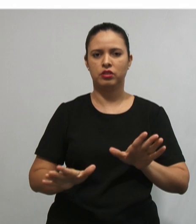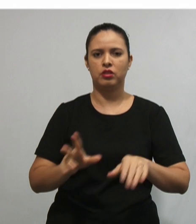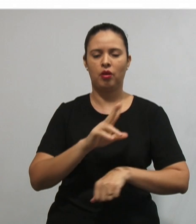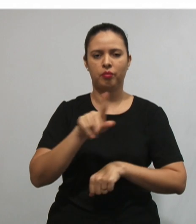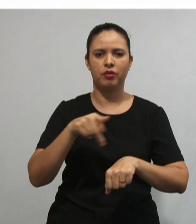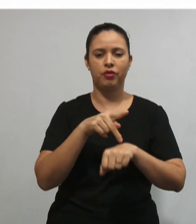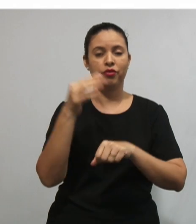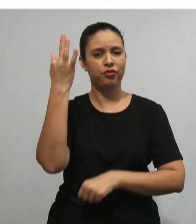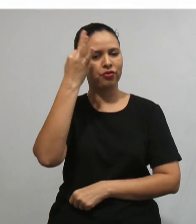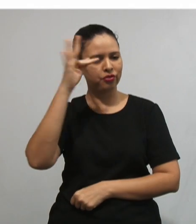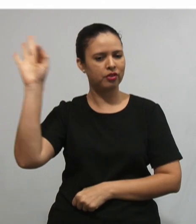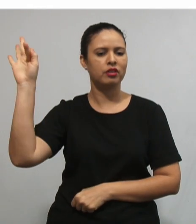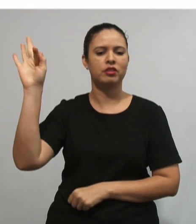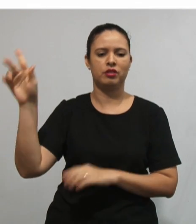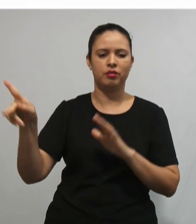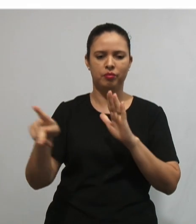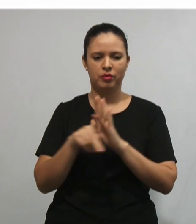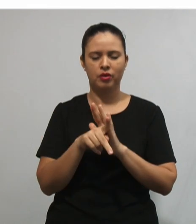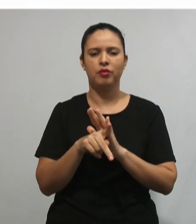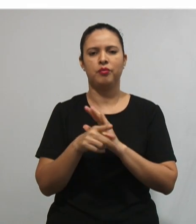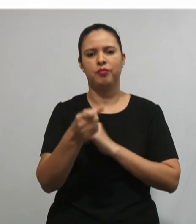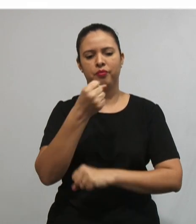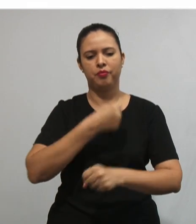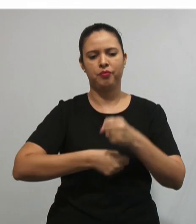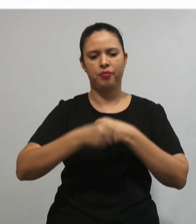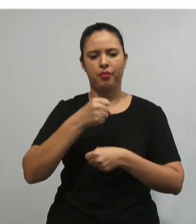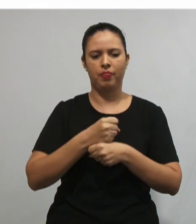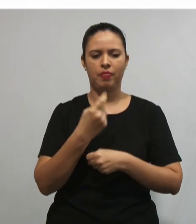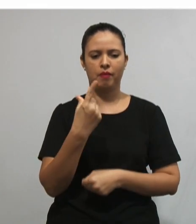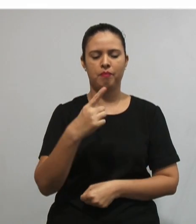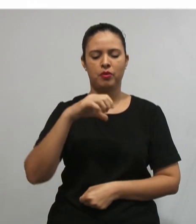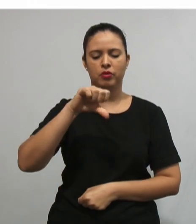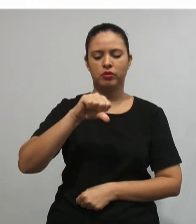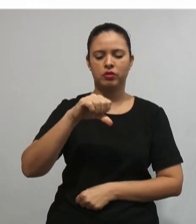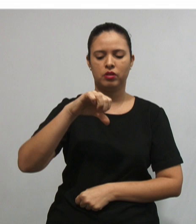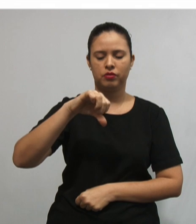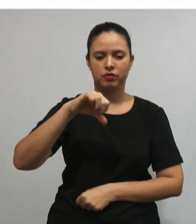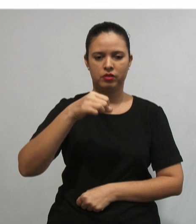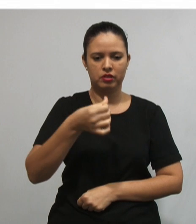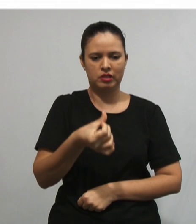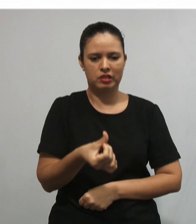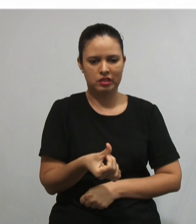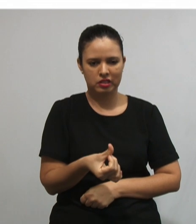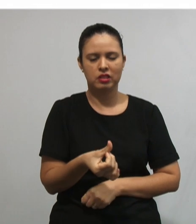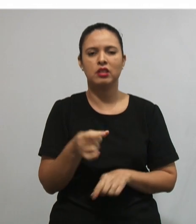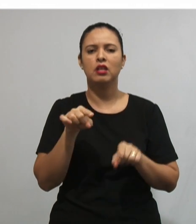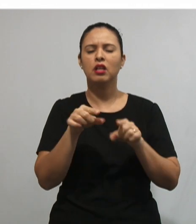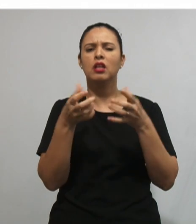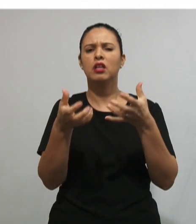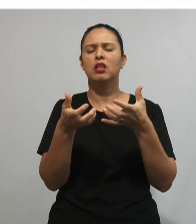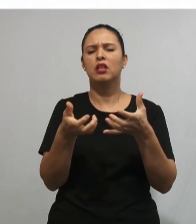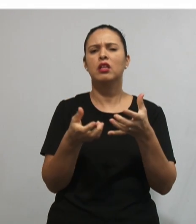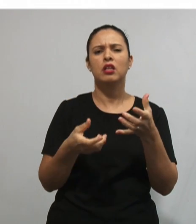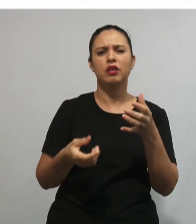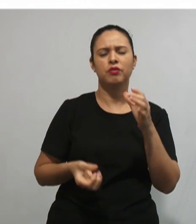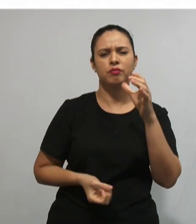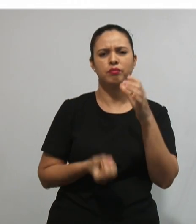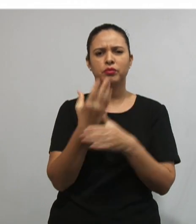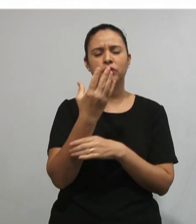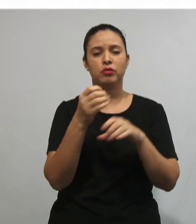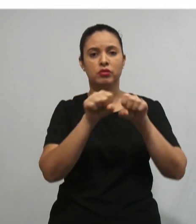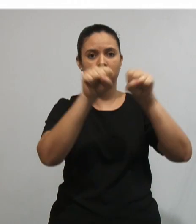né? Ele foi o educador francês, que nasceu em 1896, e ele almejava criar um sistema